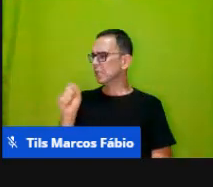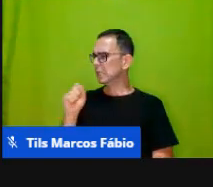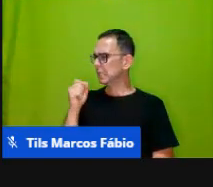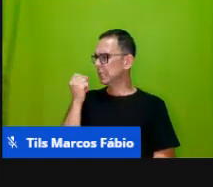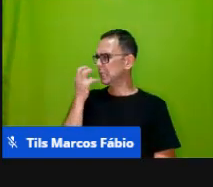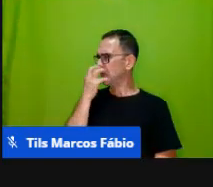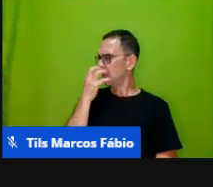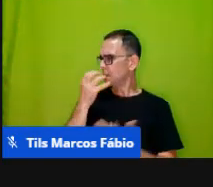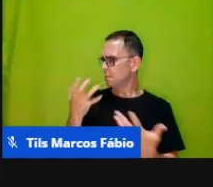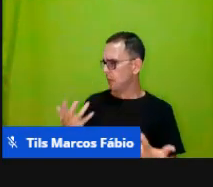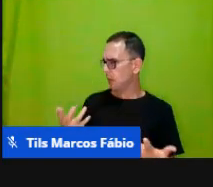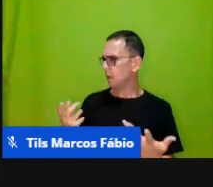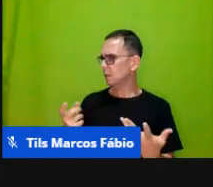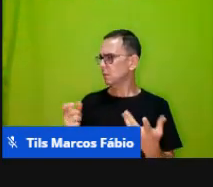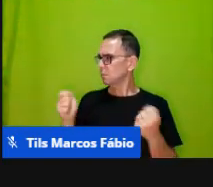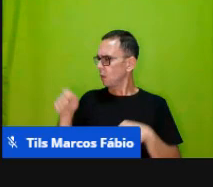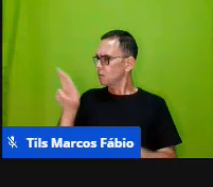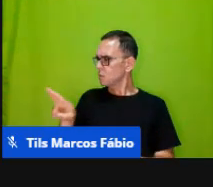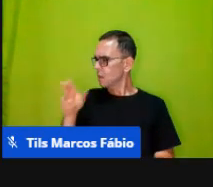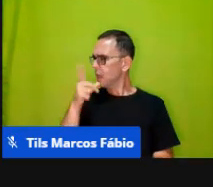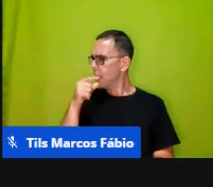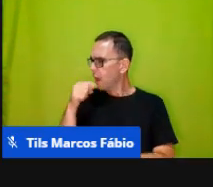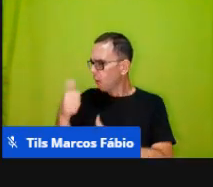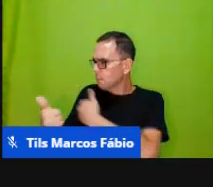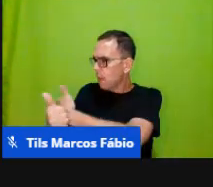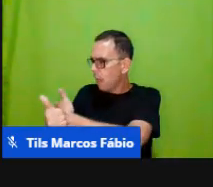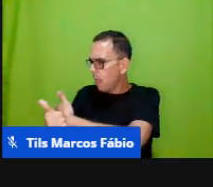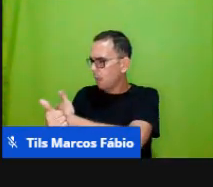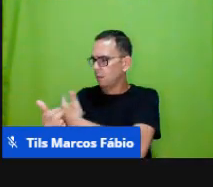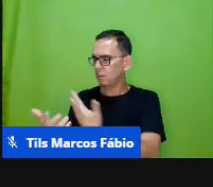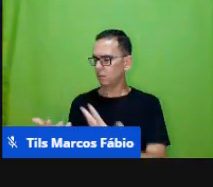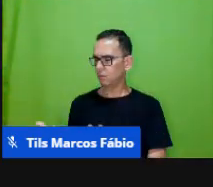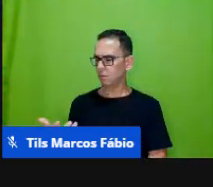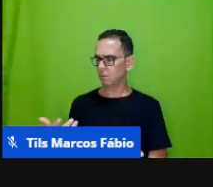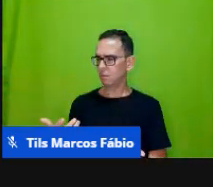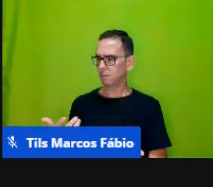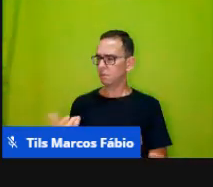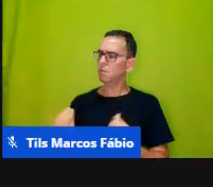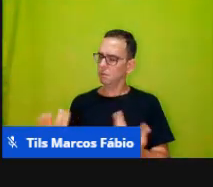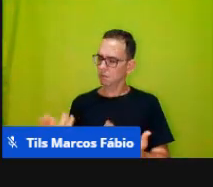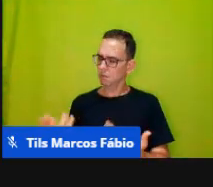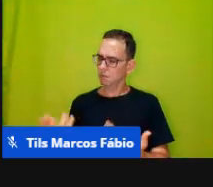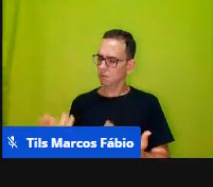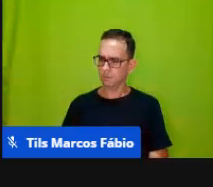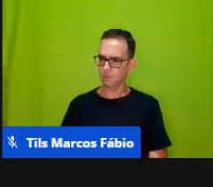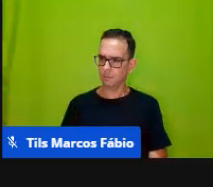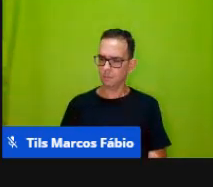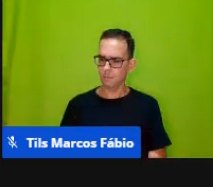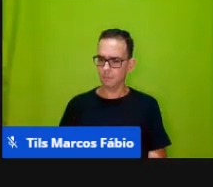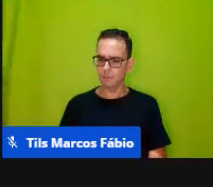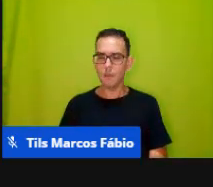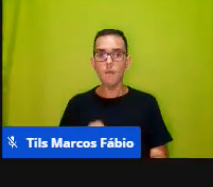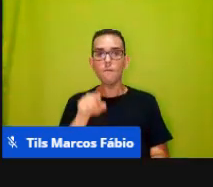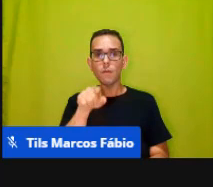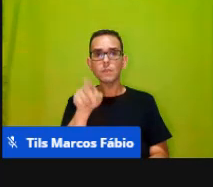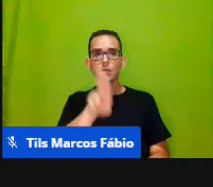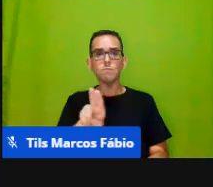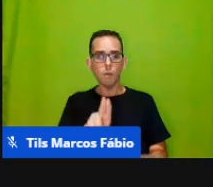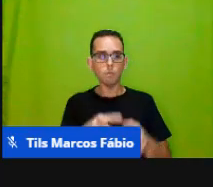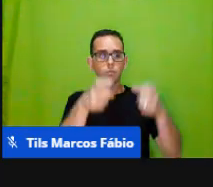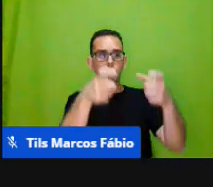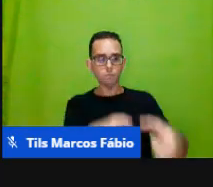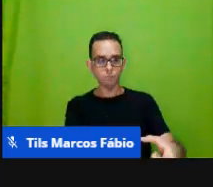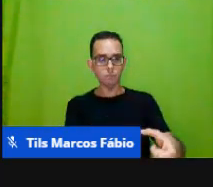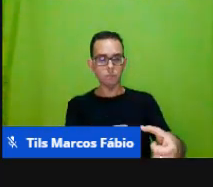da água por perto por exemplo de um lago né de um rio por perto então assim você monta o cenário e as crianças têm que